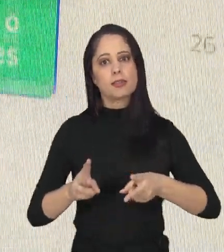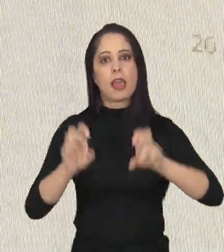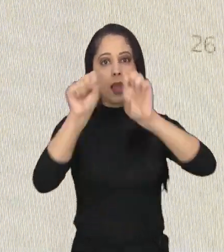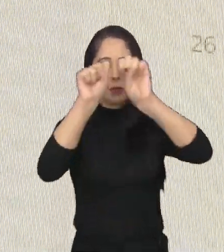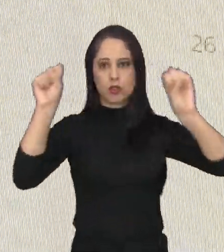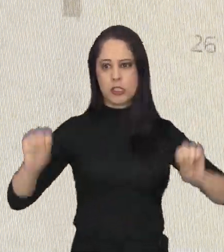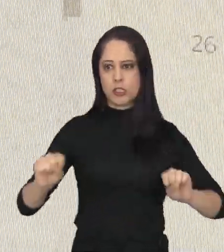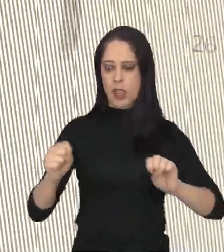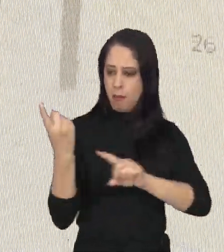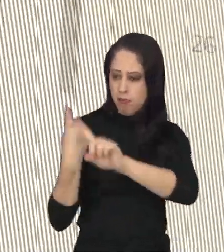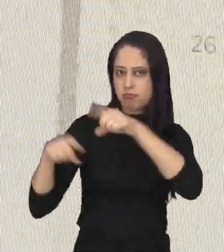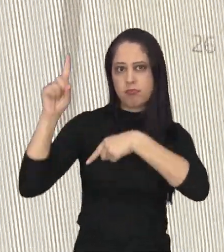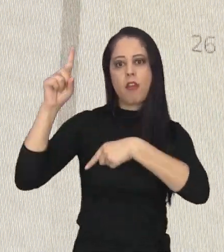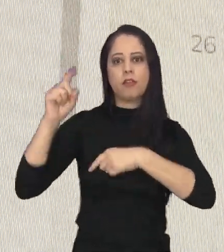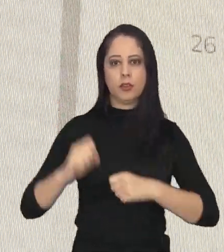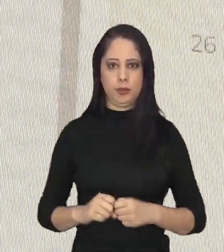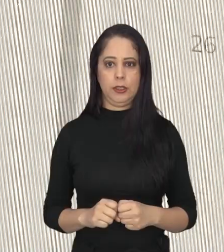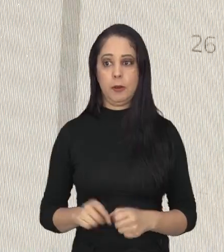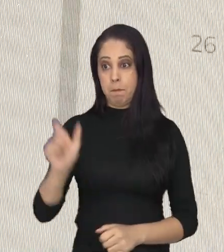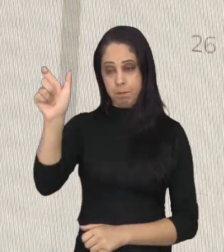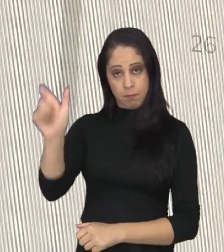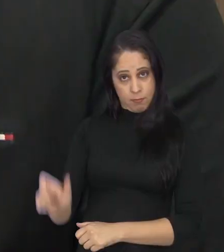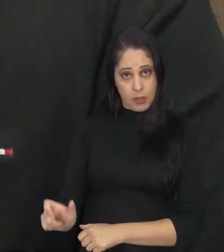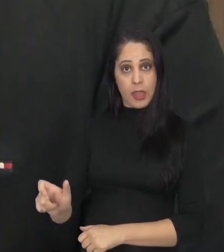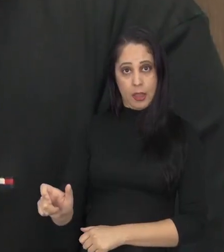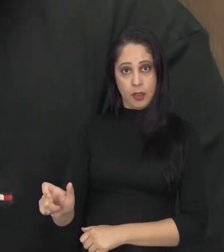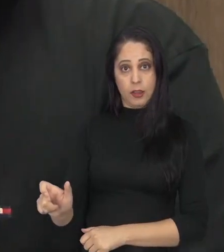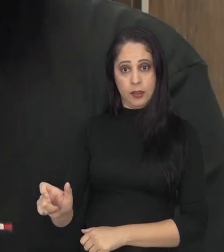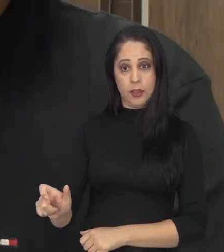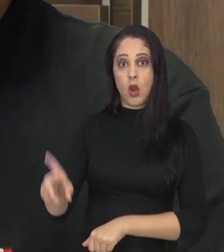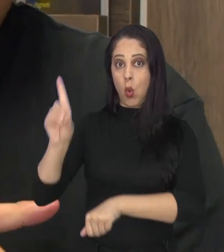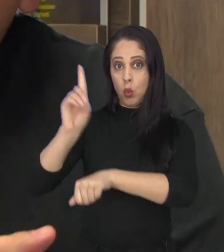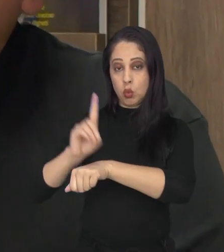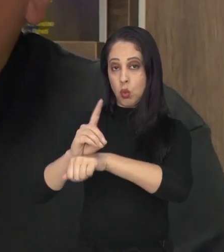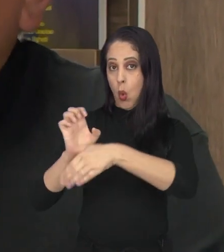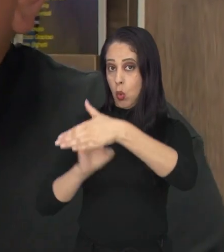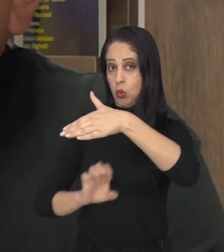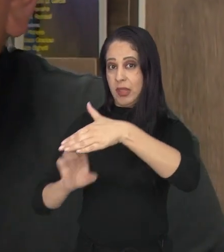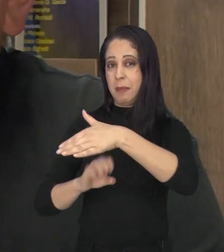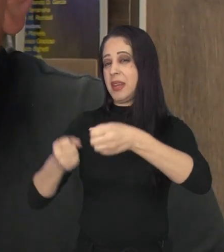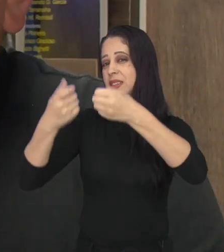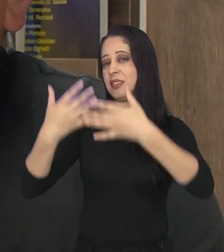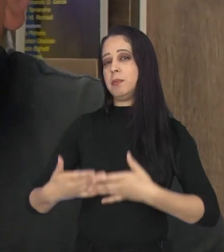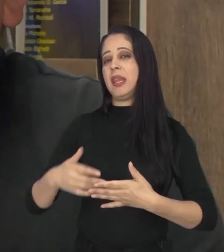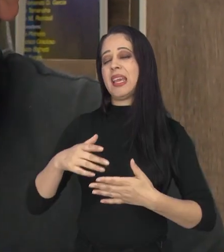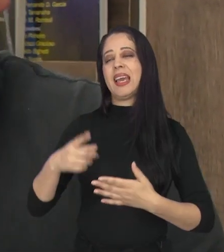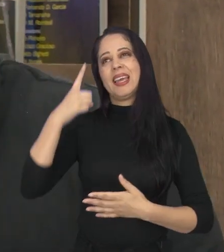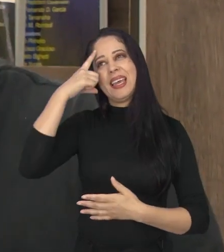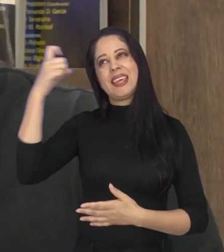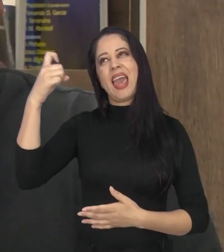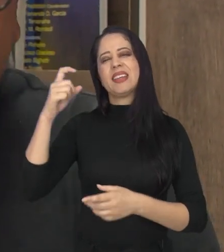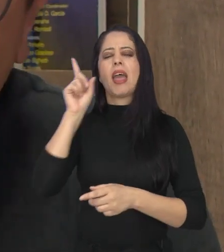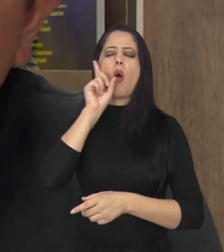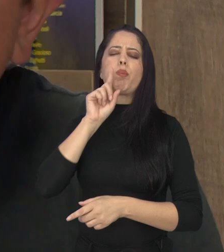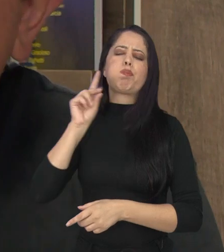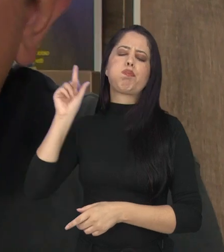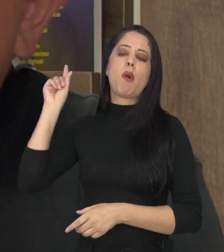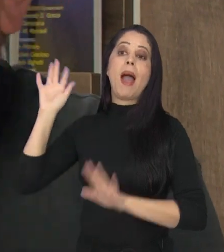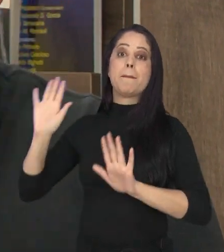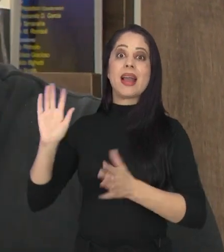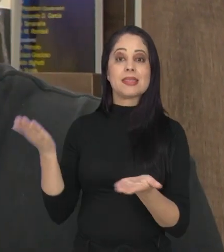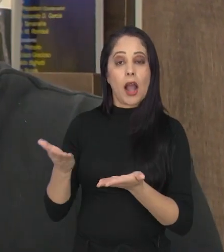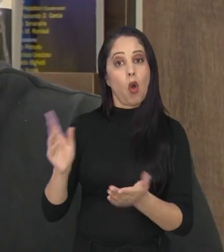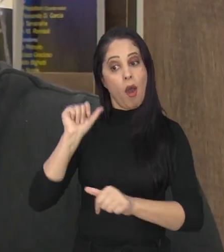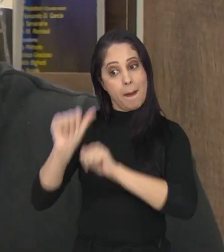plataforma cada vez mais eficiente. O idealizador da startup conta que a ideia é antiga, mas se